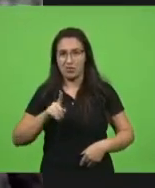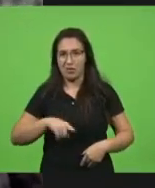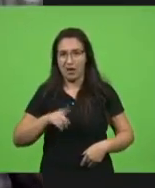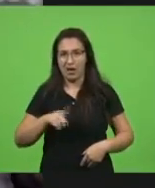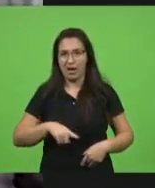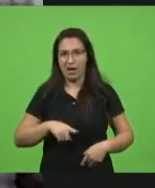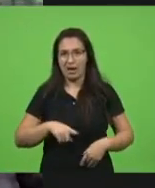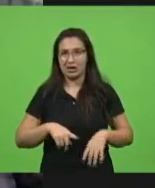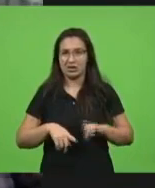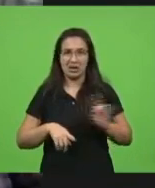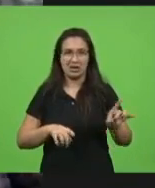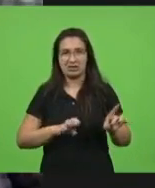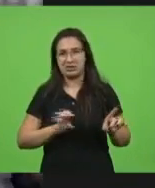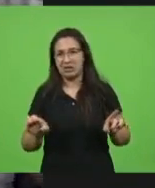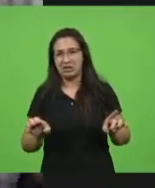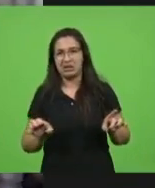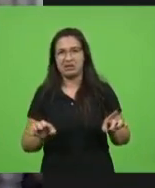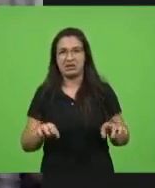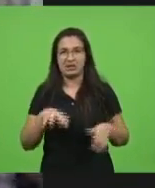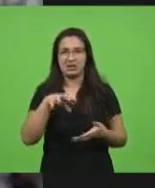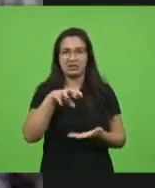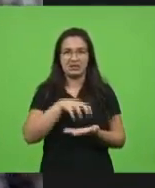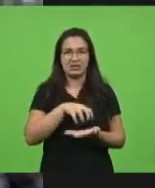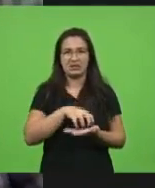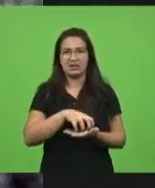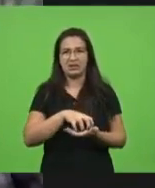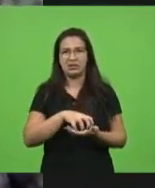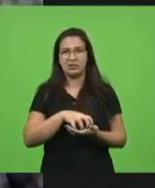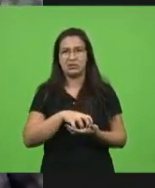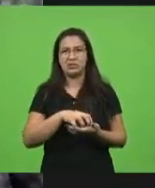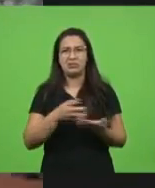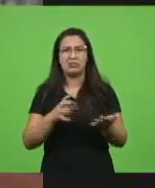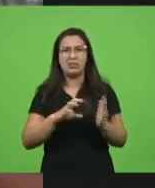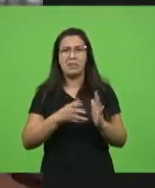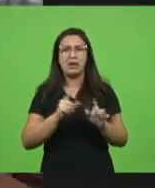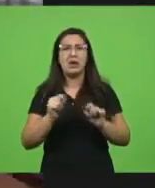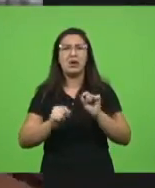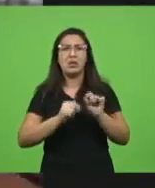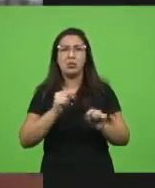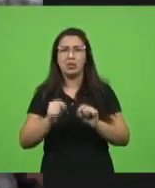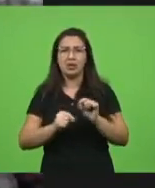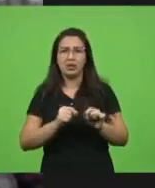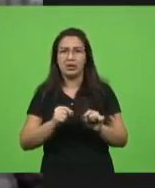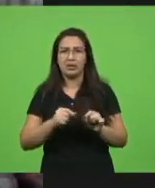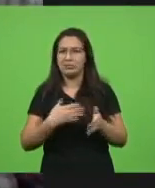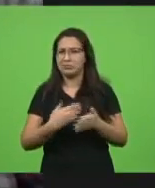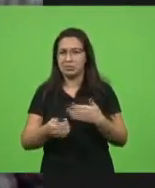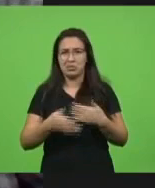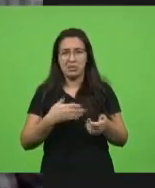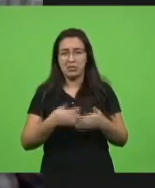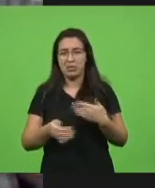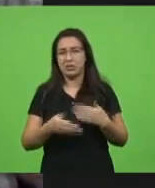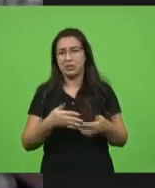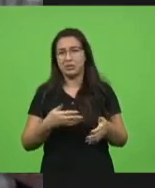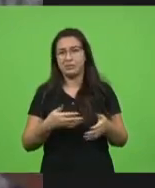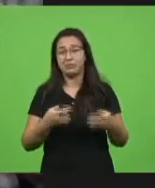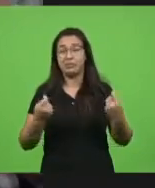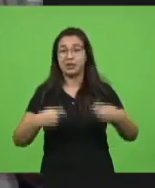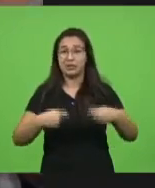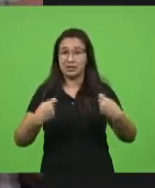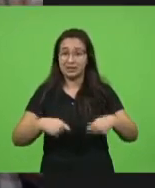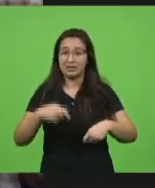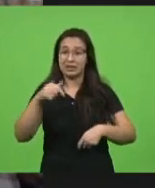esquerda, se o partido é de centro. O que que é o partido? não me importa que nós precisamos estar num país